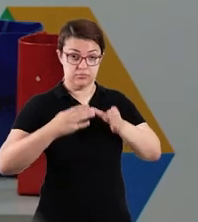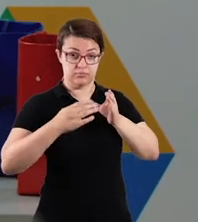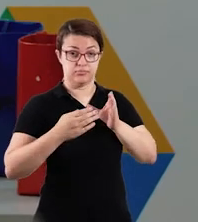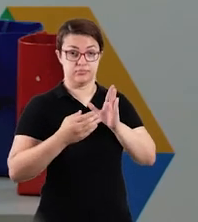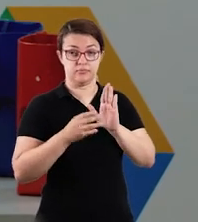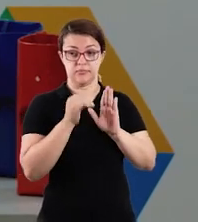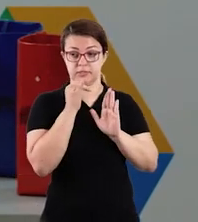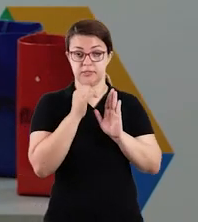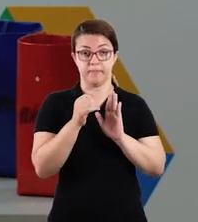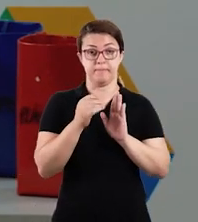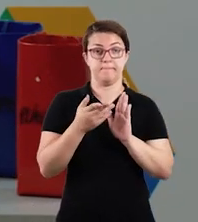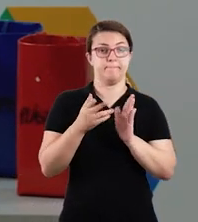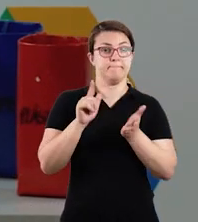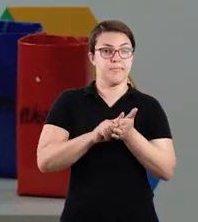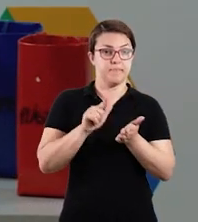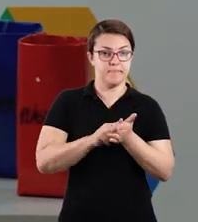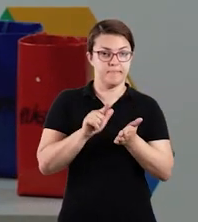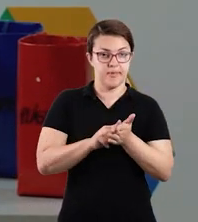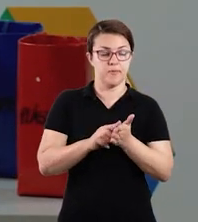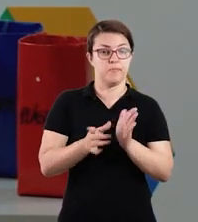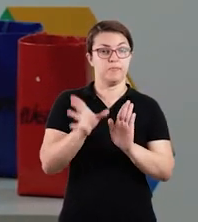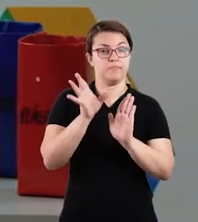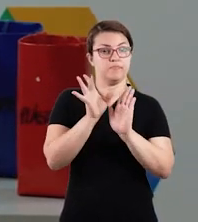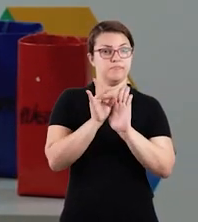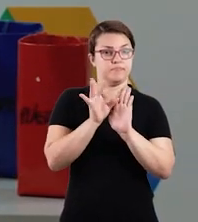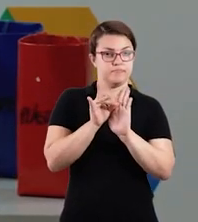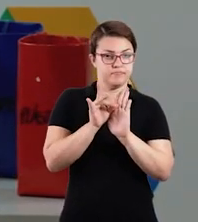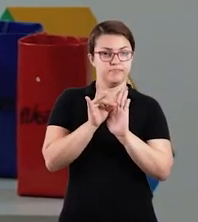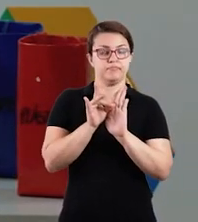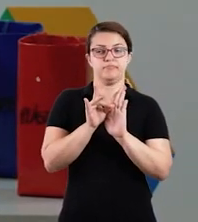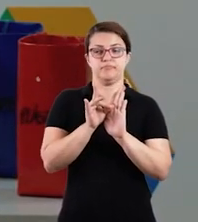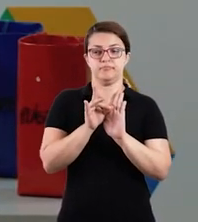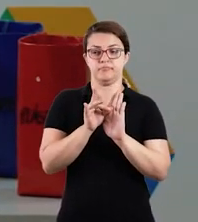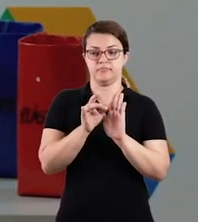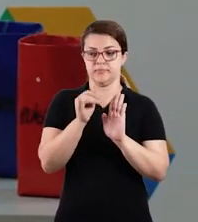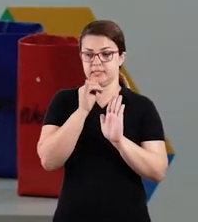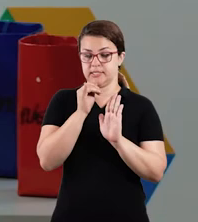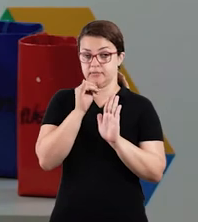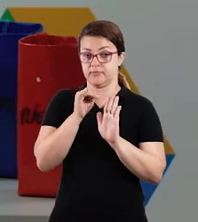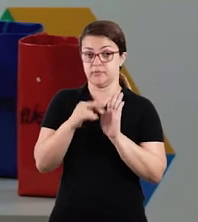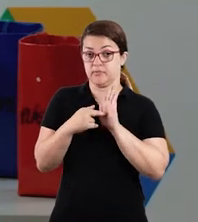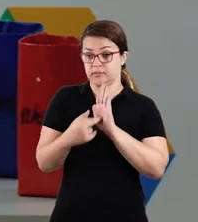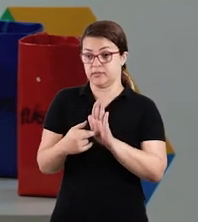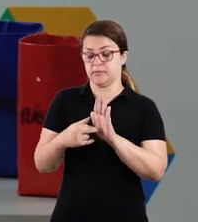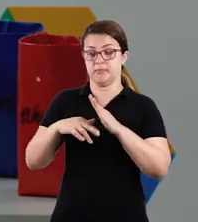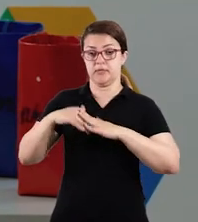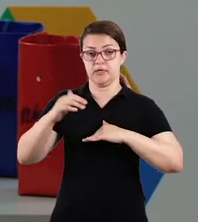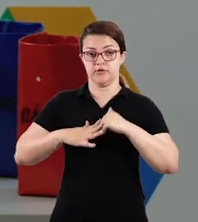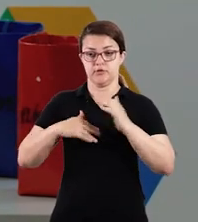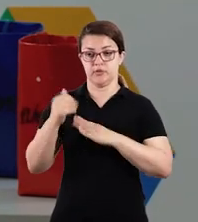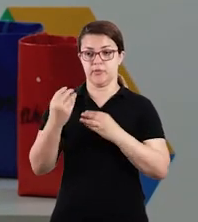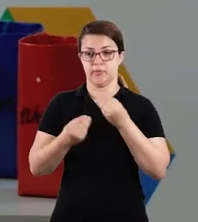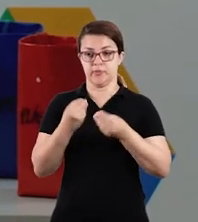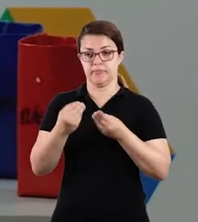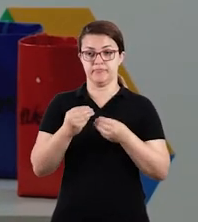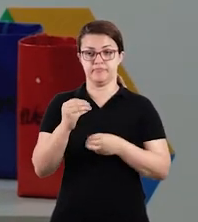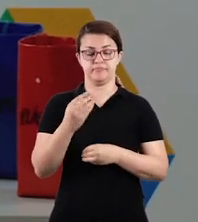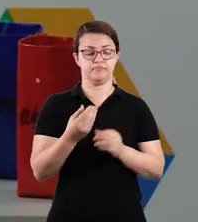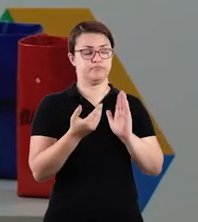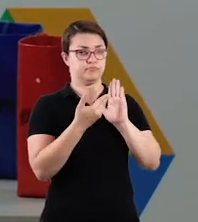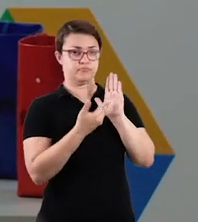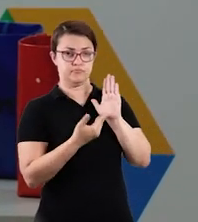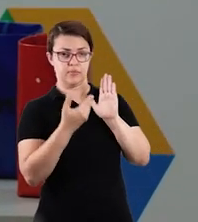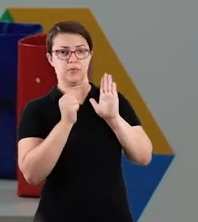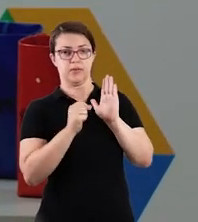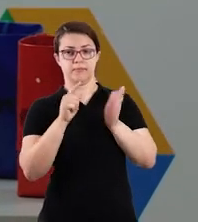então escrever, por exemplo, papel e criar uma lista. Ou colar a gravura embaixo. Não tem problema. Aqui eu vou representar um pouquinho na prática. Então, vamos lá. O